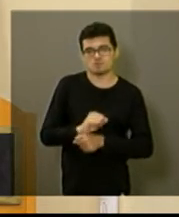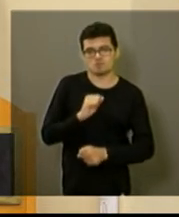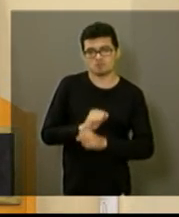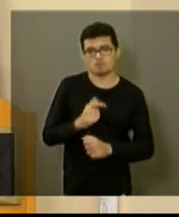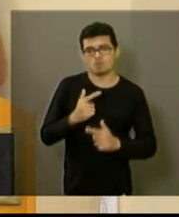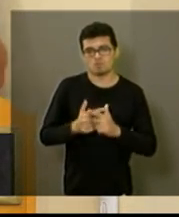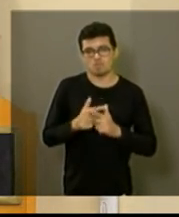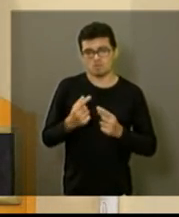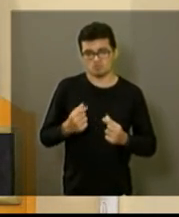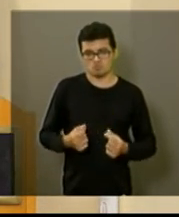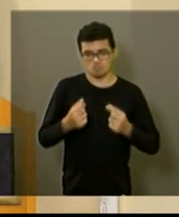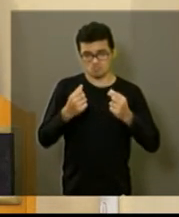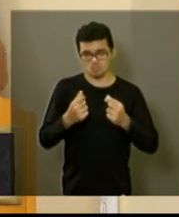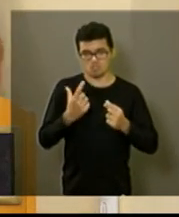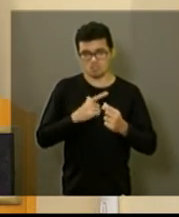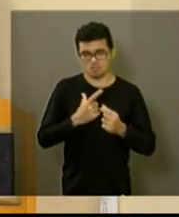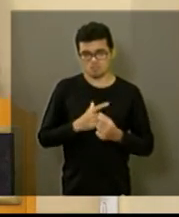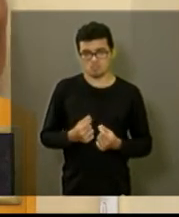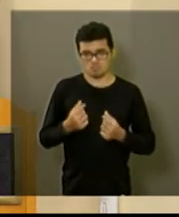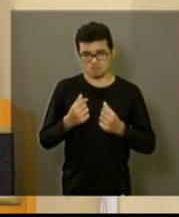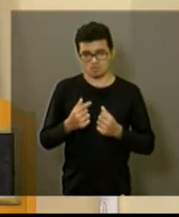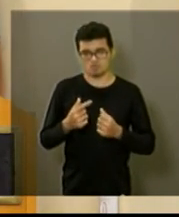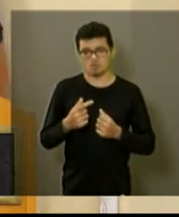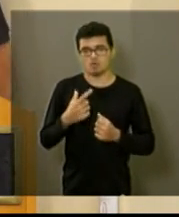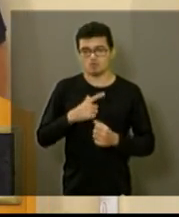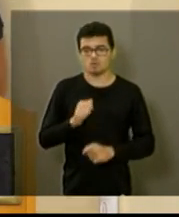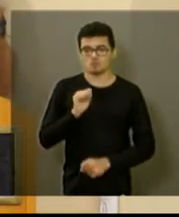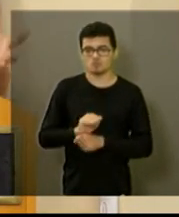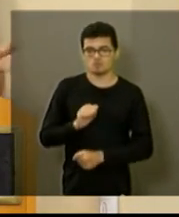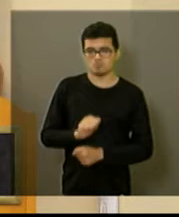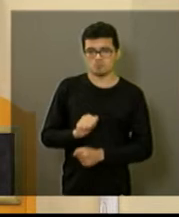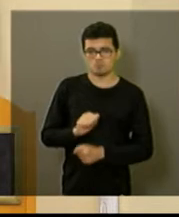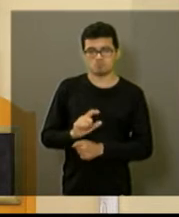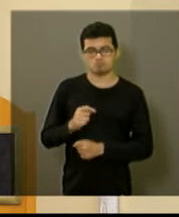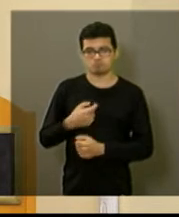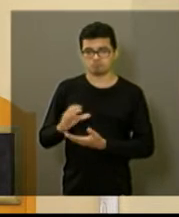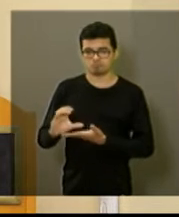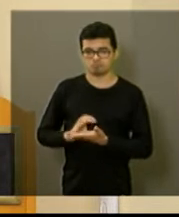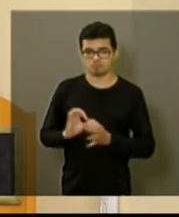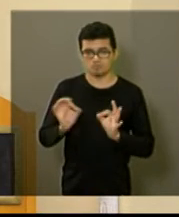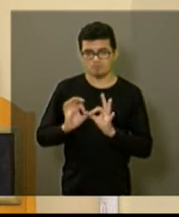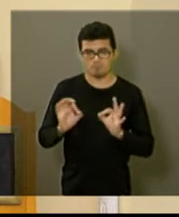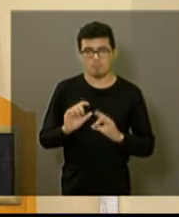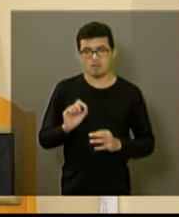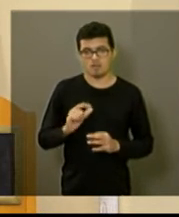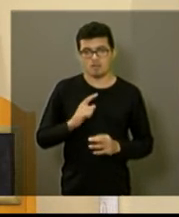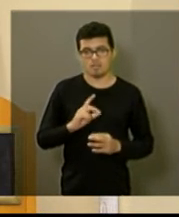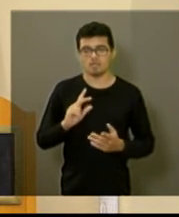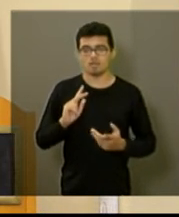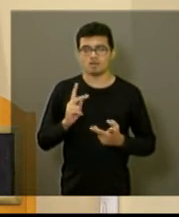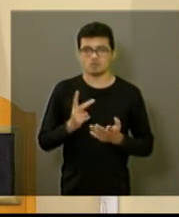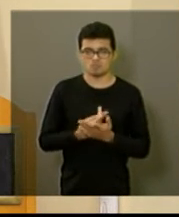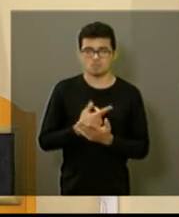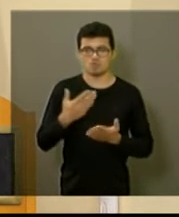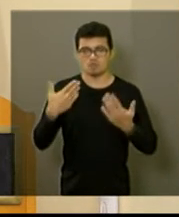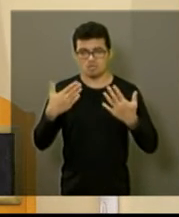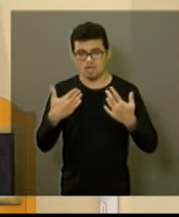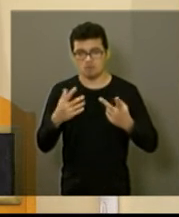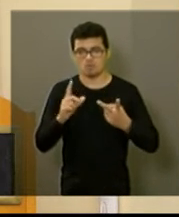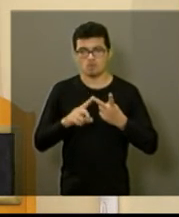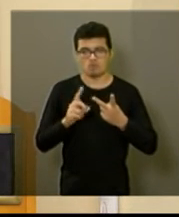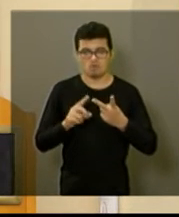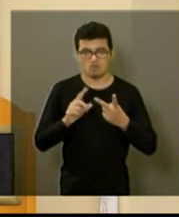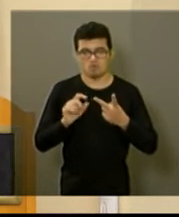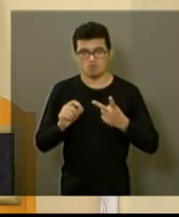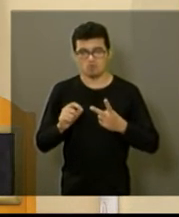tinha recursos próprios para perfurar o poço e aguardando e aguardando e acabou não vindo e aí claro juntou calor aí para piorar a situação